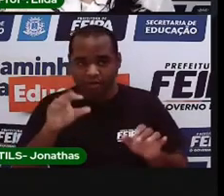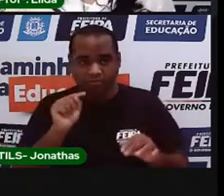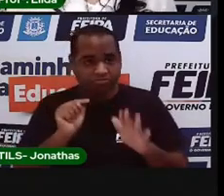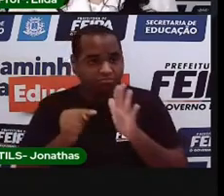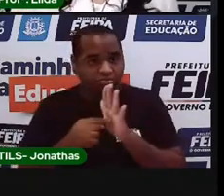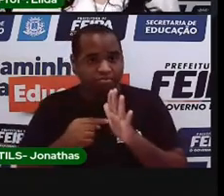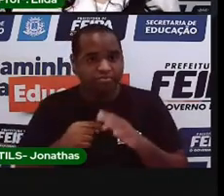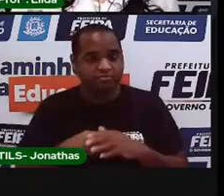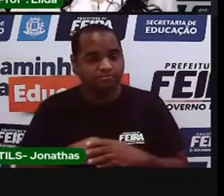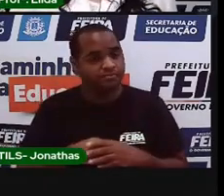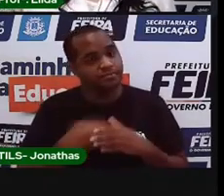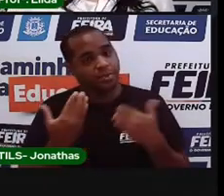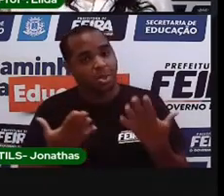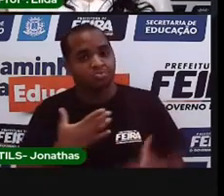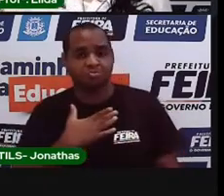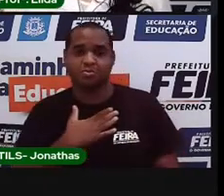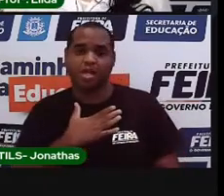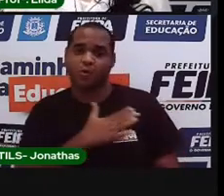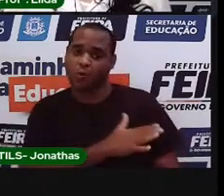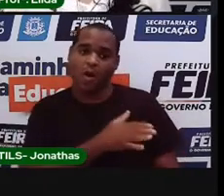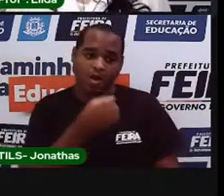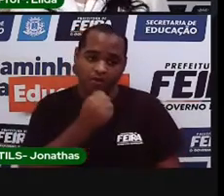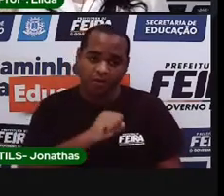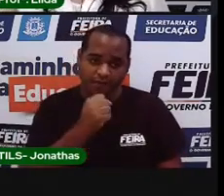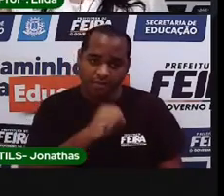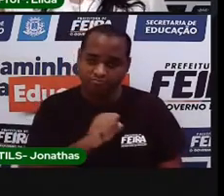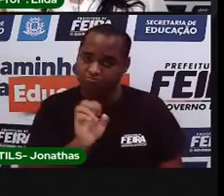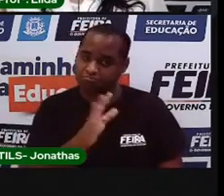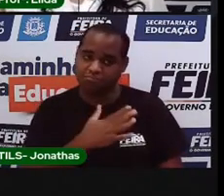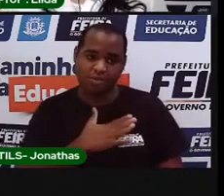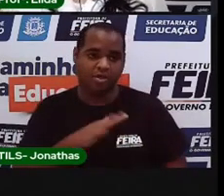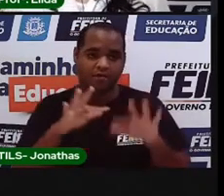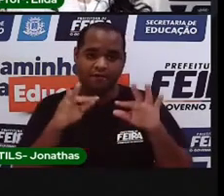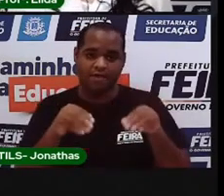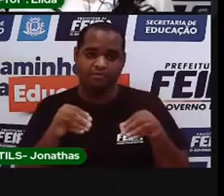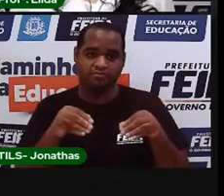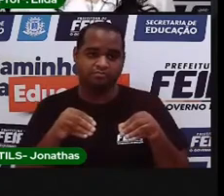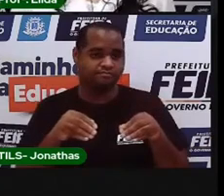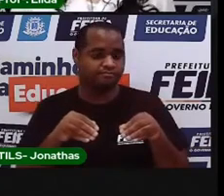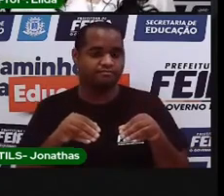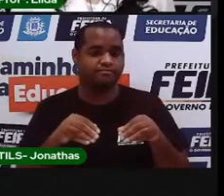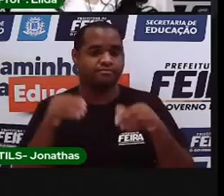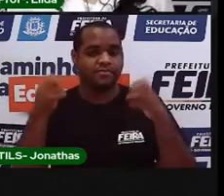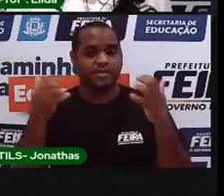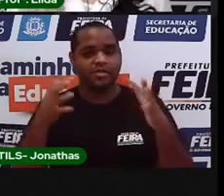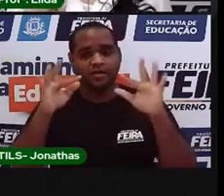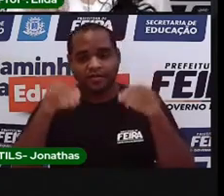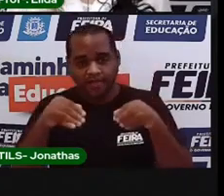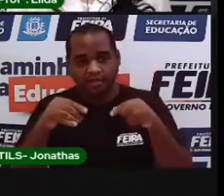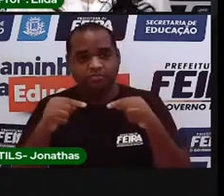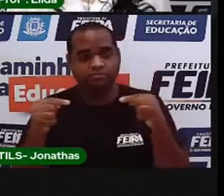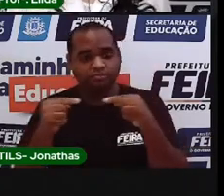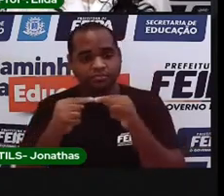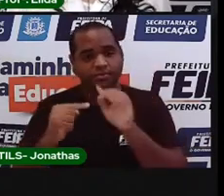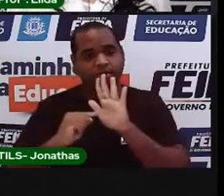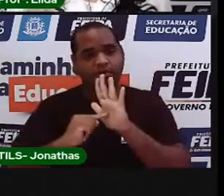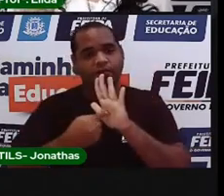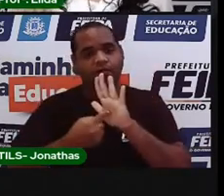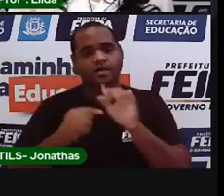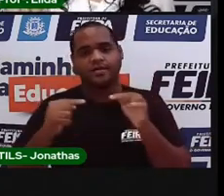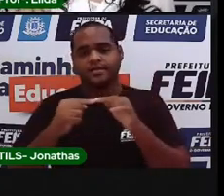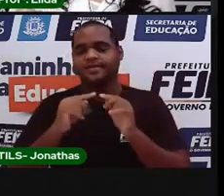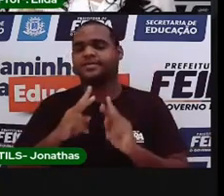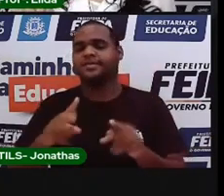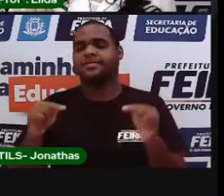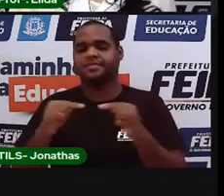Ou, eu não gosto de sorvete, e ponto final. O ponto final, ele sempre vai